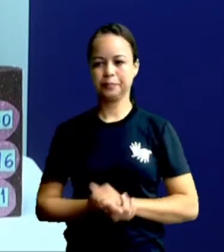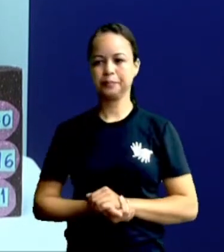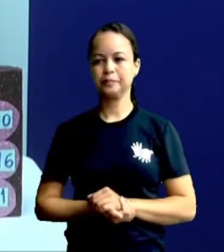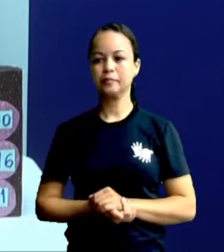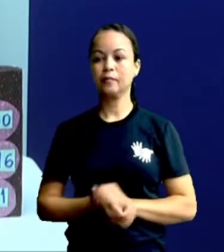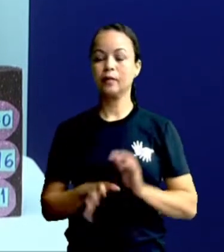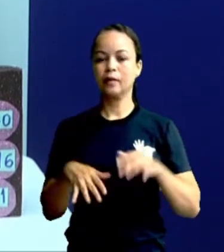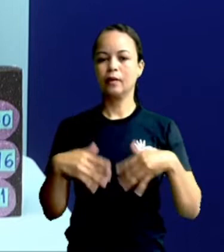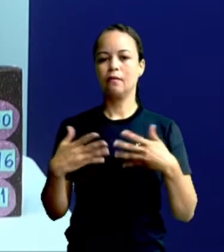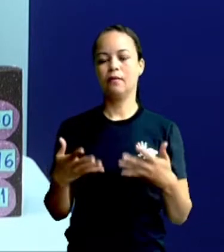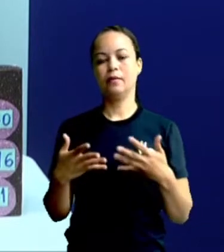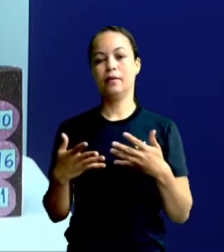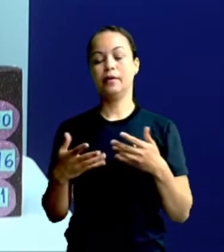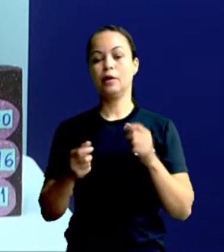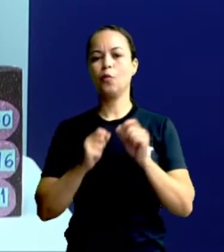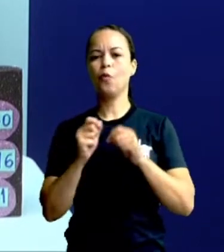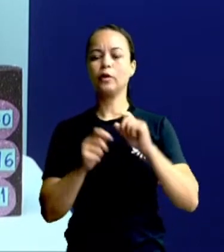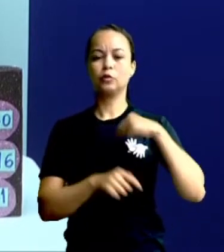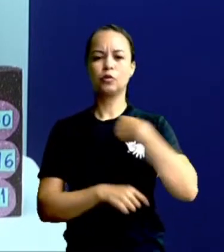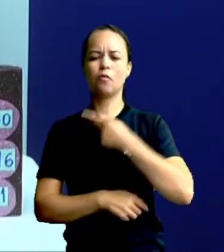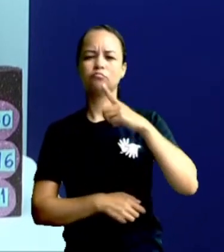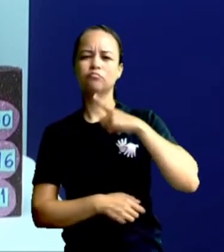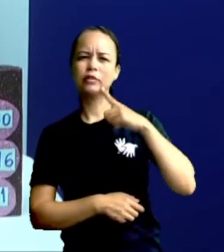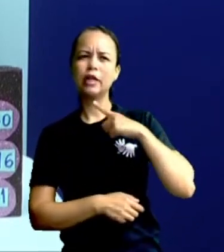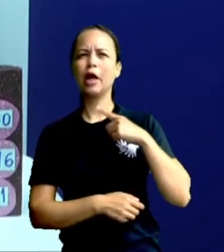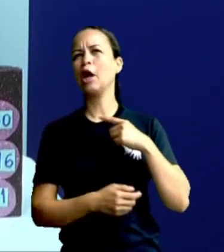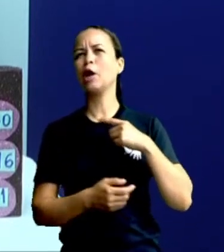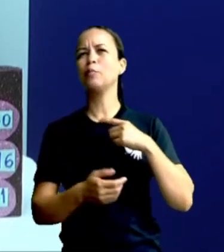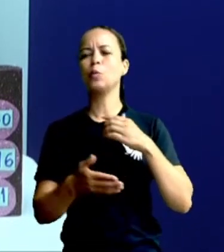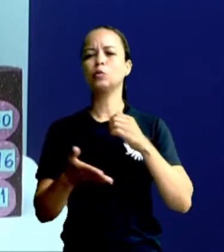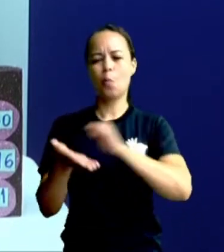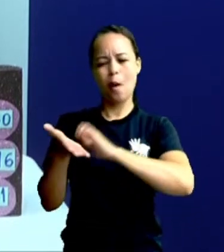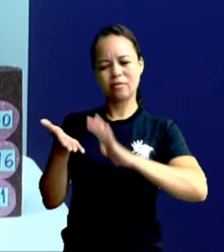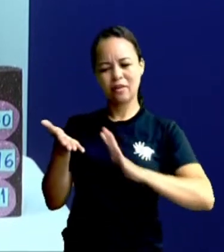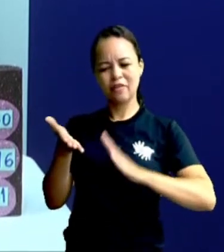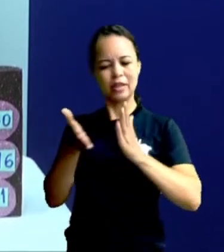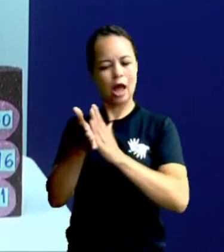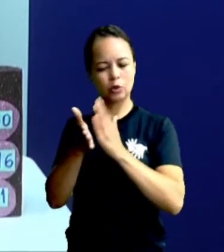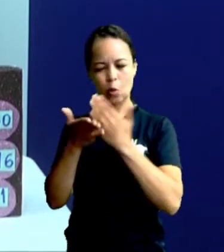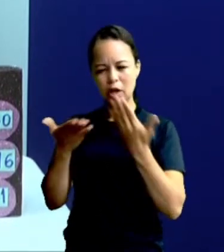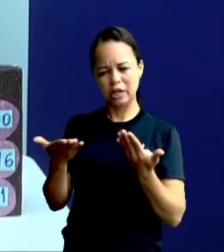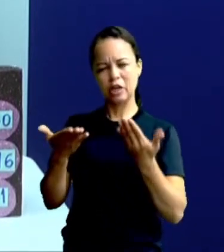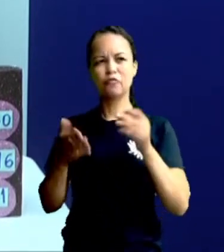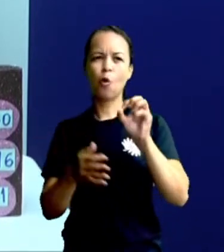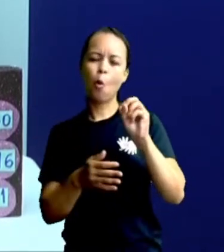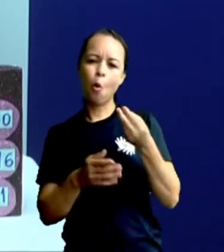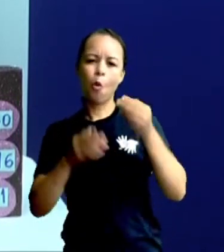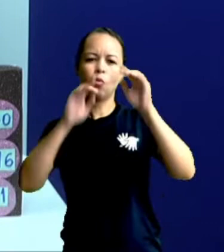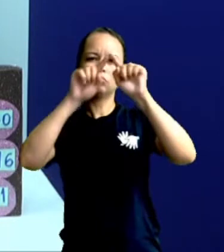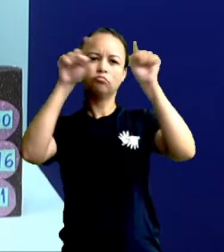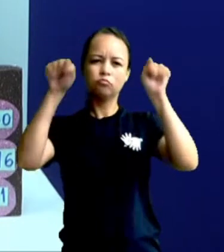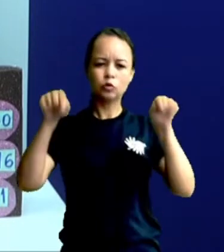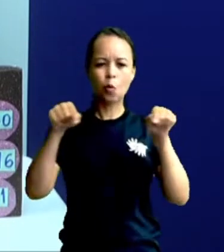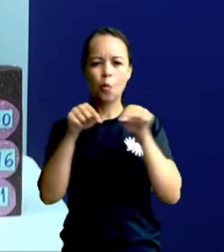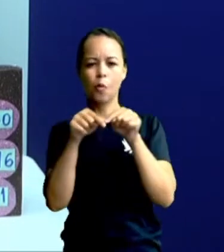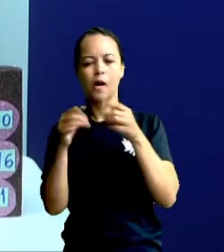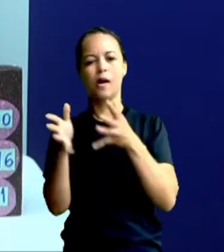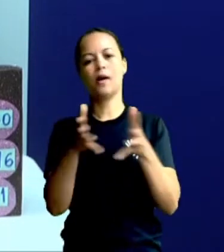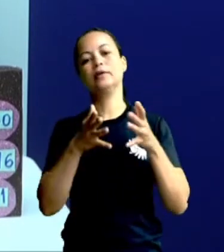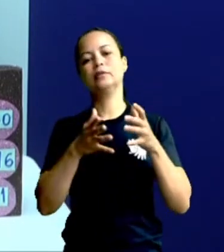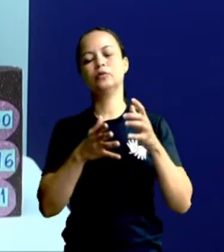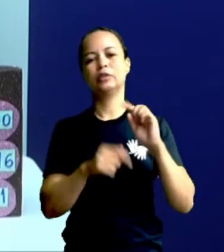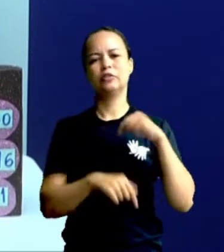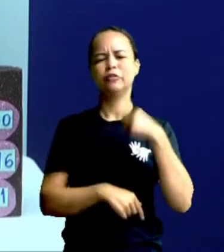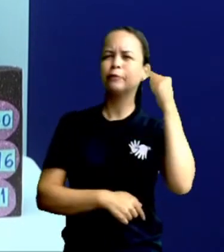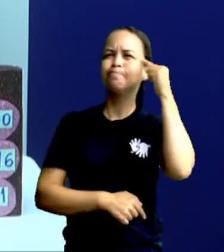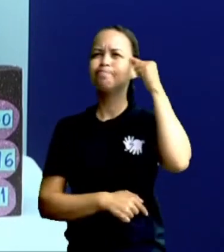E aí, quando a gente tem uma questão no nosso livro, ou no nosso quadro, ou no nosso caderno de adição, e a gente fica na